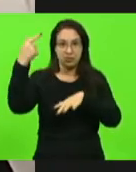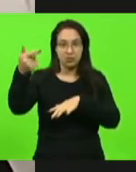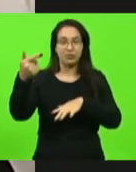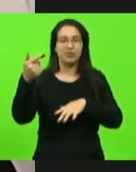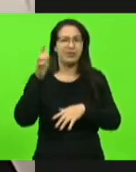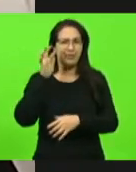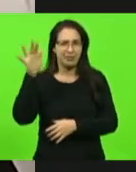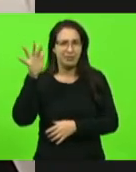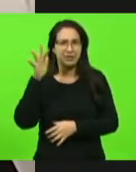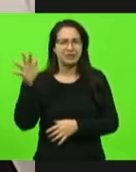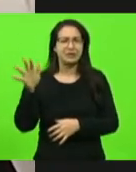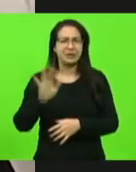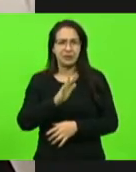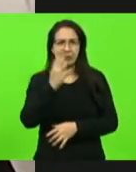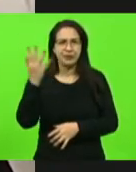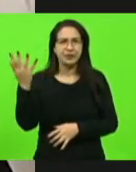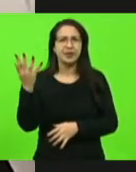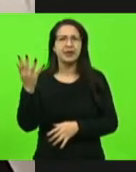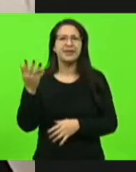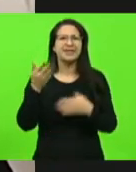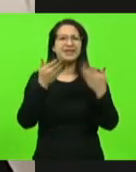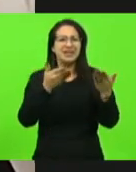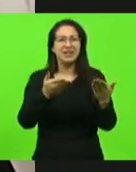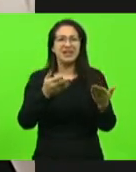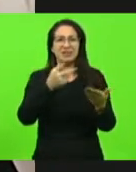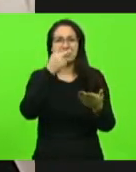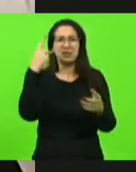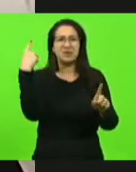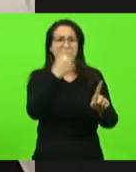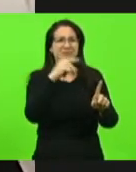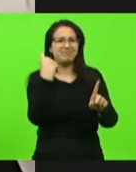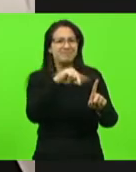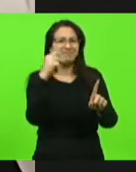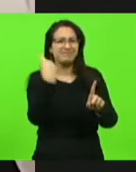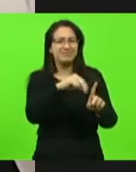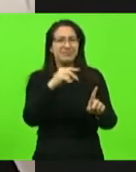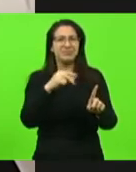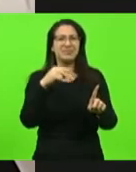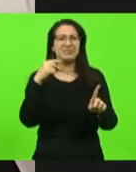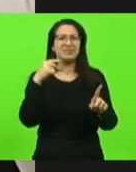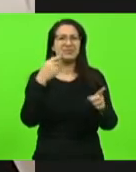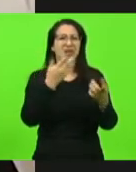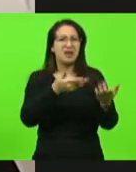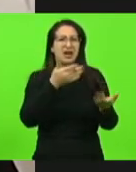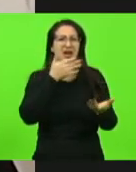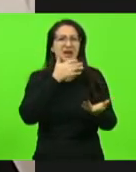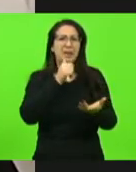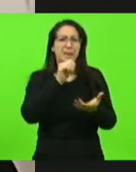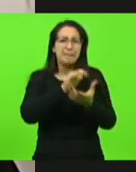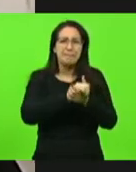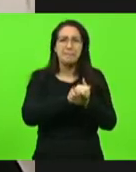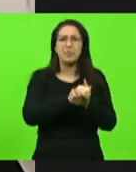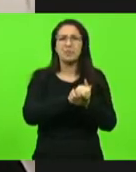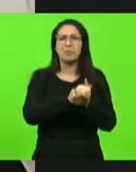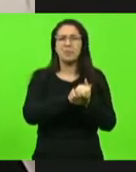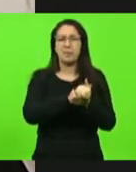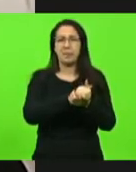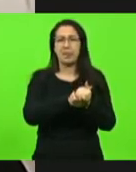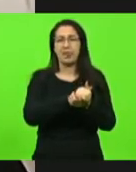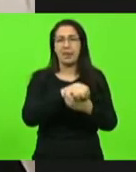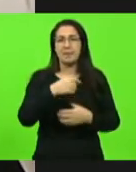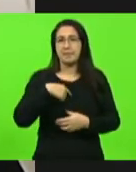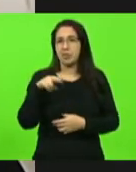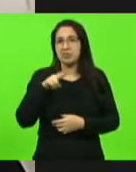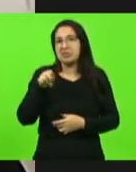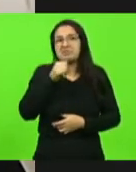situação de um sujeito que estava espancando a sua mulher em casa, batendo na esposa, eu vou usar